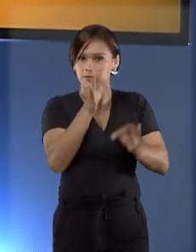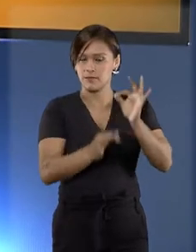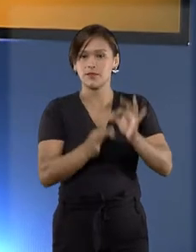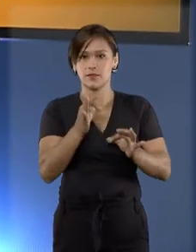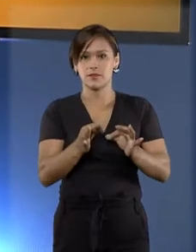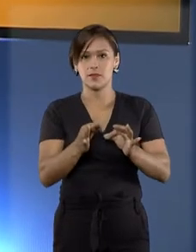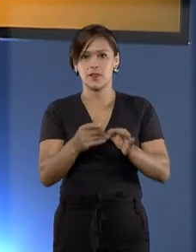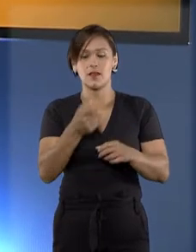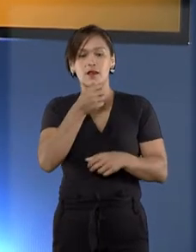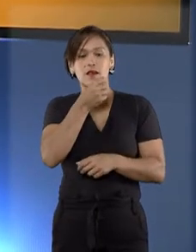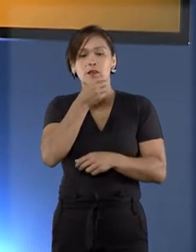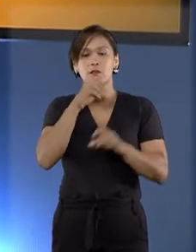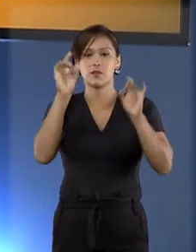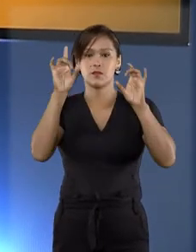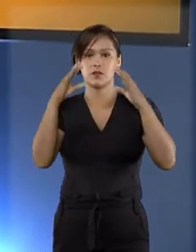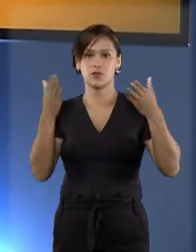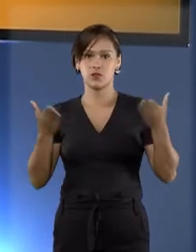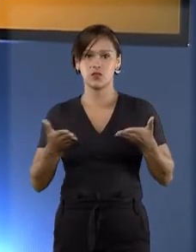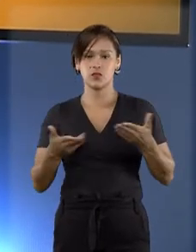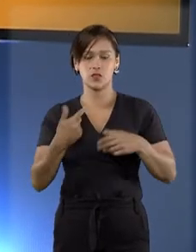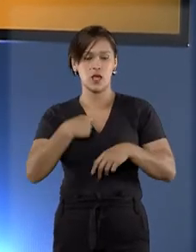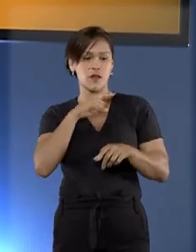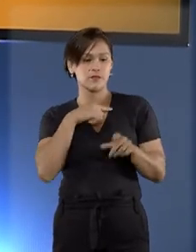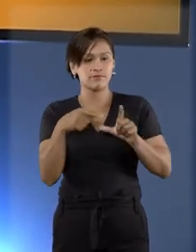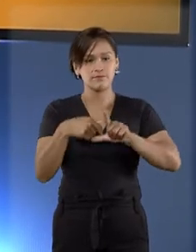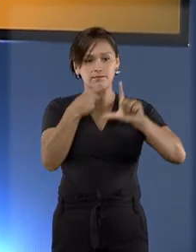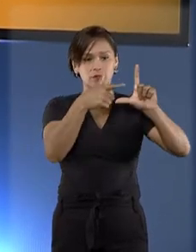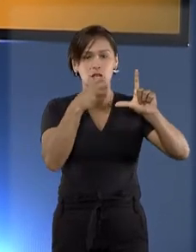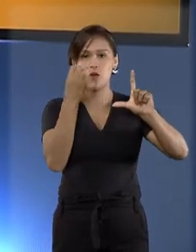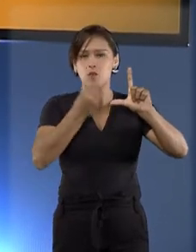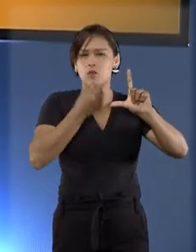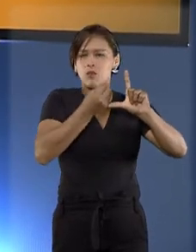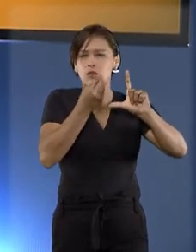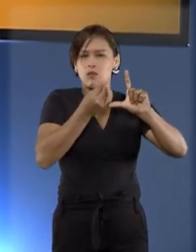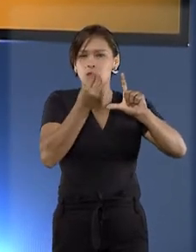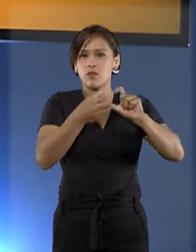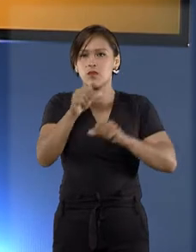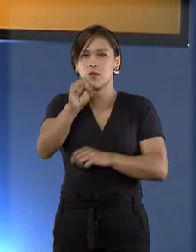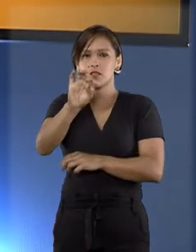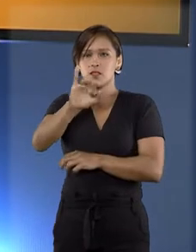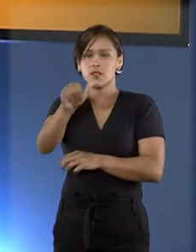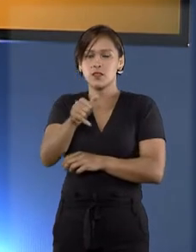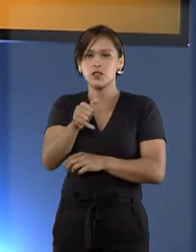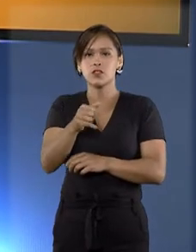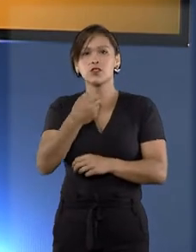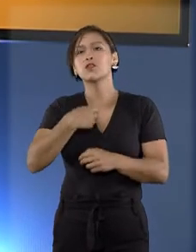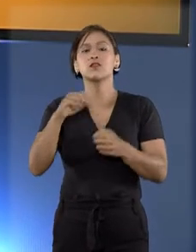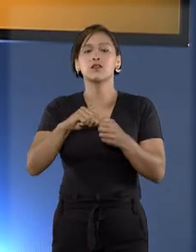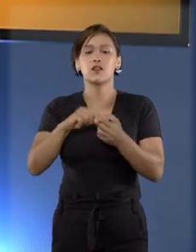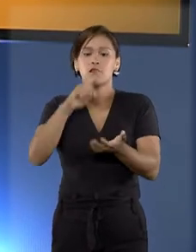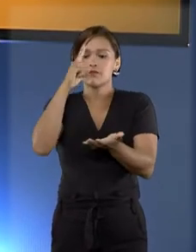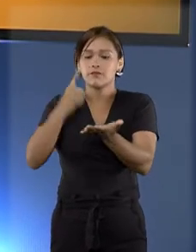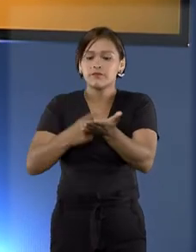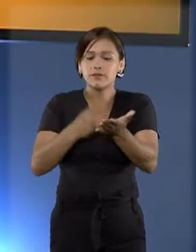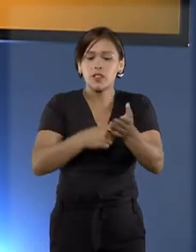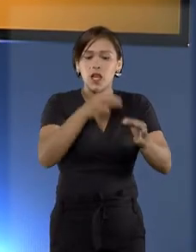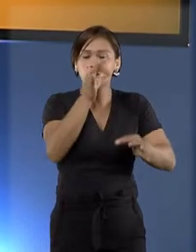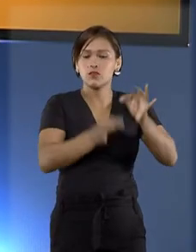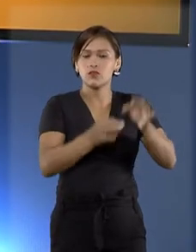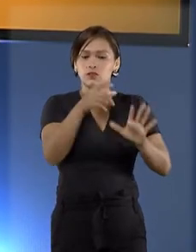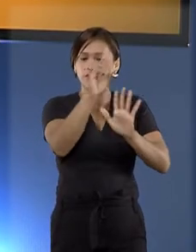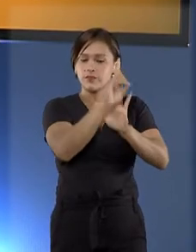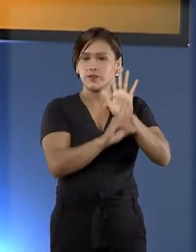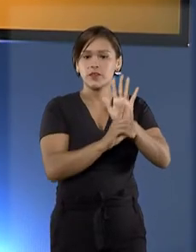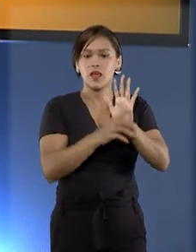judiciais. Na reportagem especial de hoje, vamos mostrar como o Superior Tribunal de Justiça tem aplicado o direito do